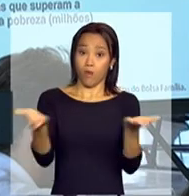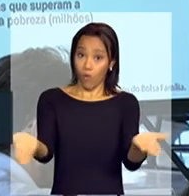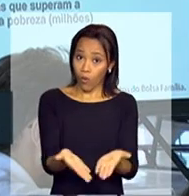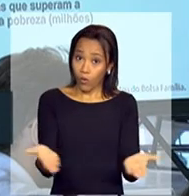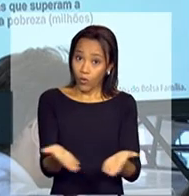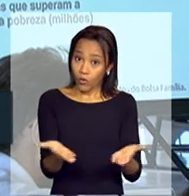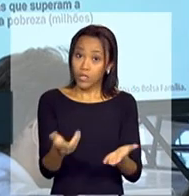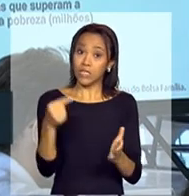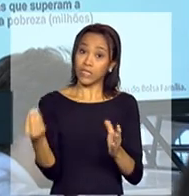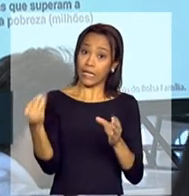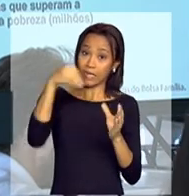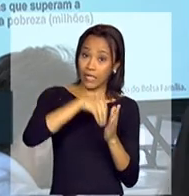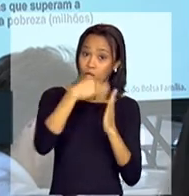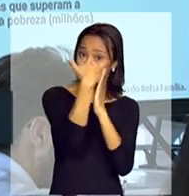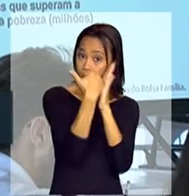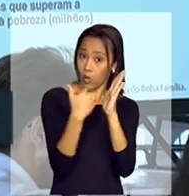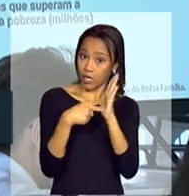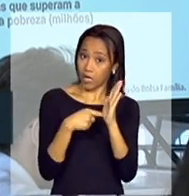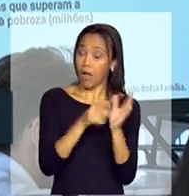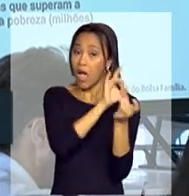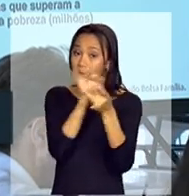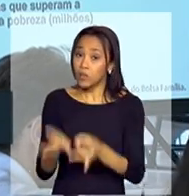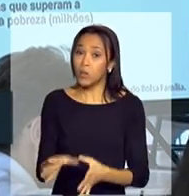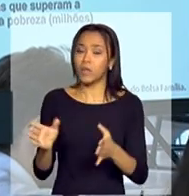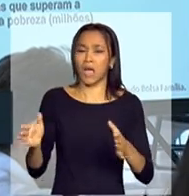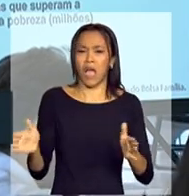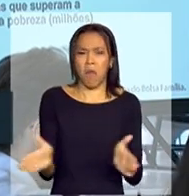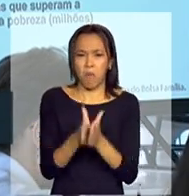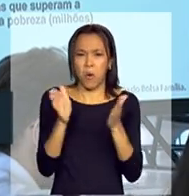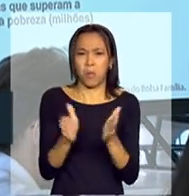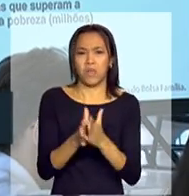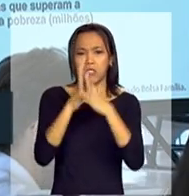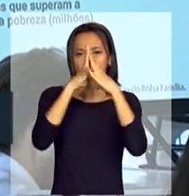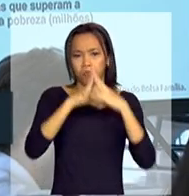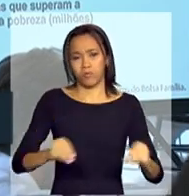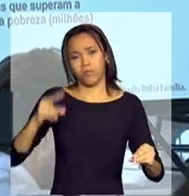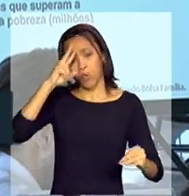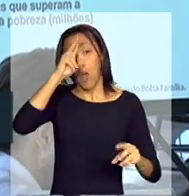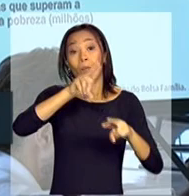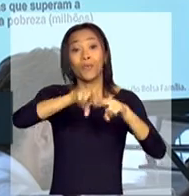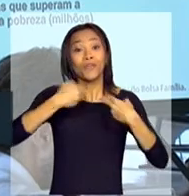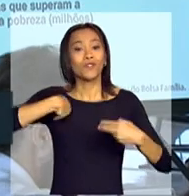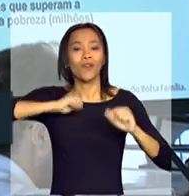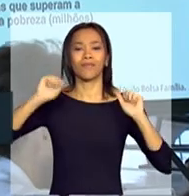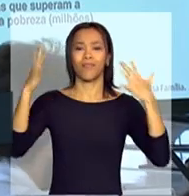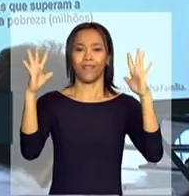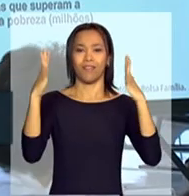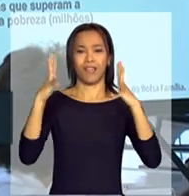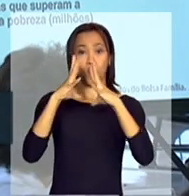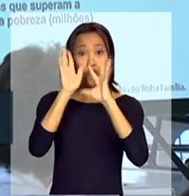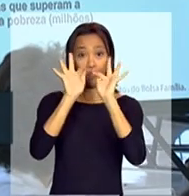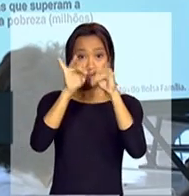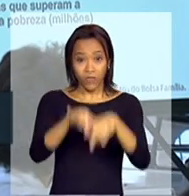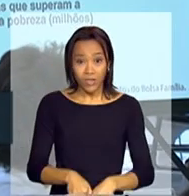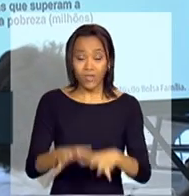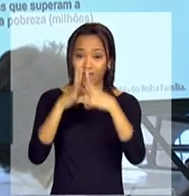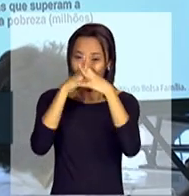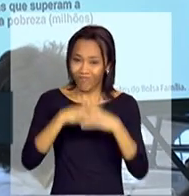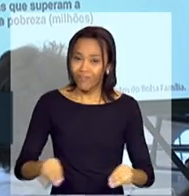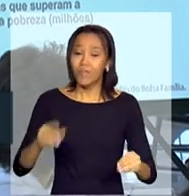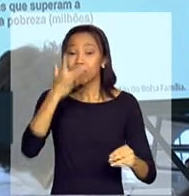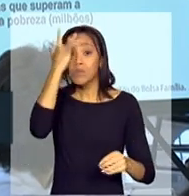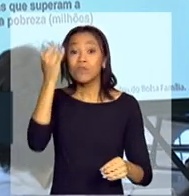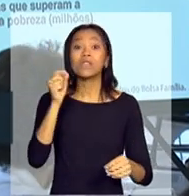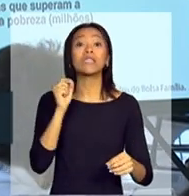dentro do Bolsa Família saiam da extrema pobreza. É por isso que nós comemoramos o fim da miséria entre os beneficiários do Bolsa